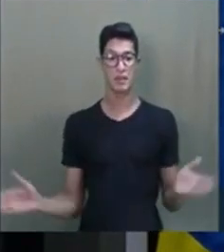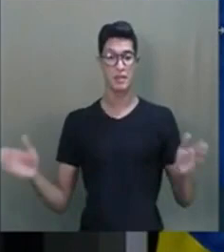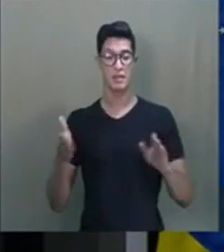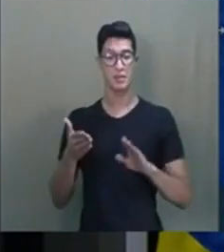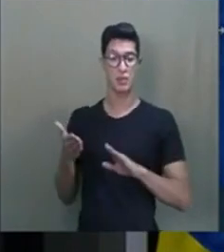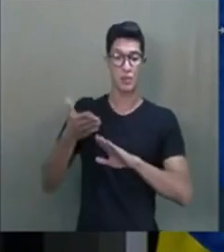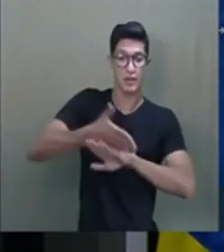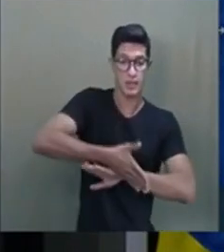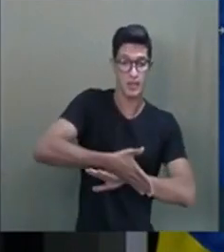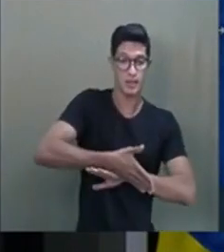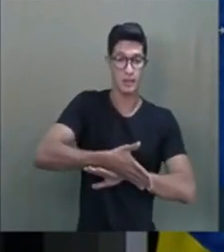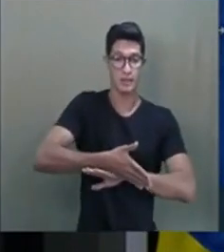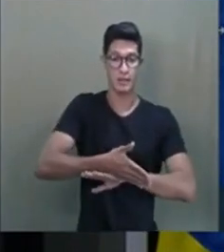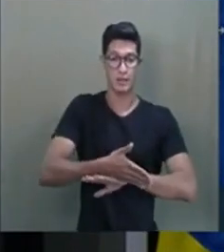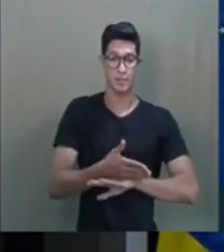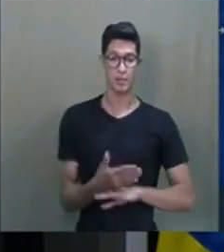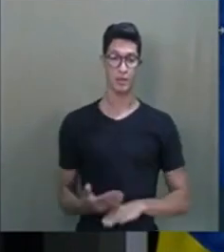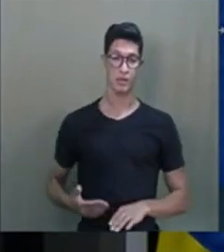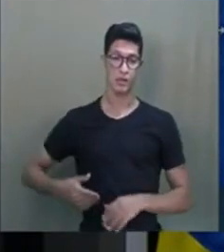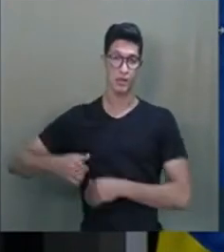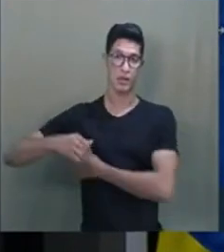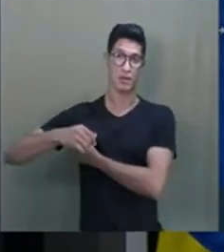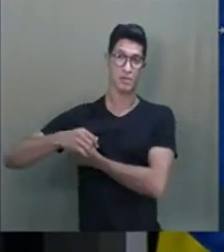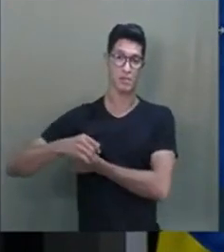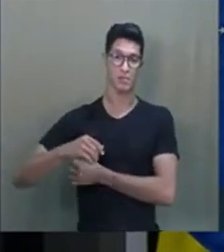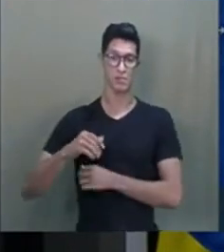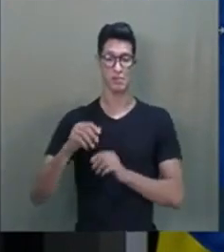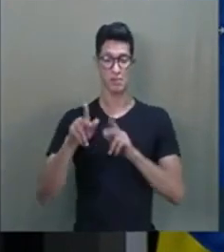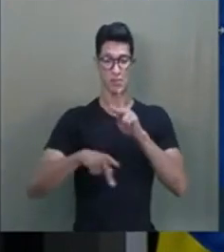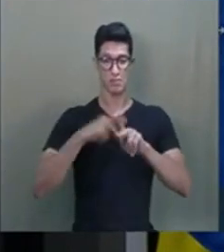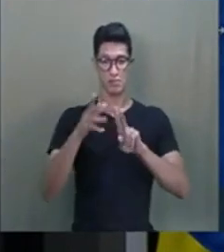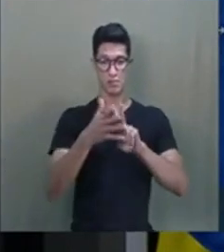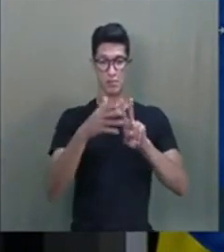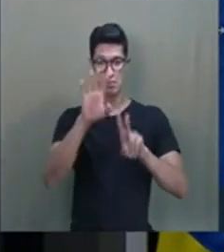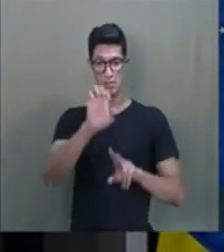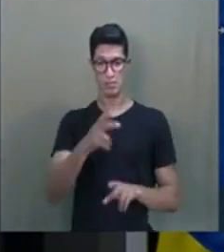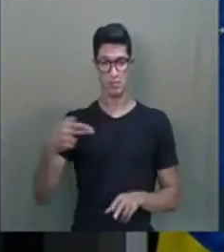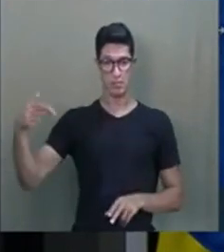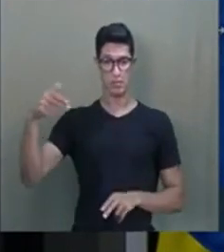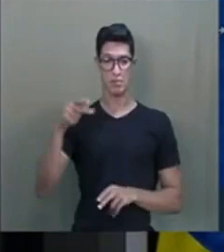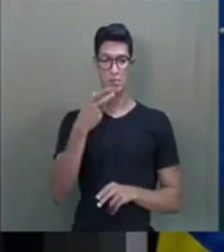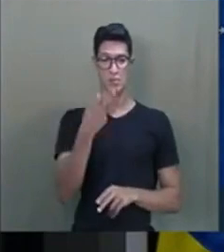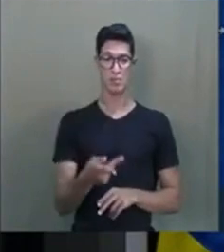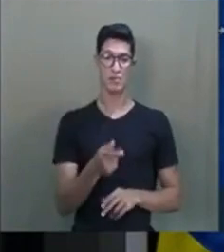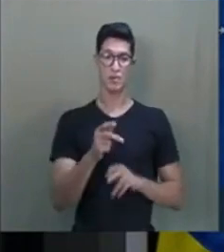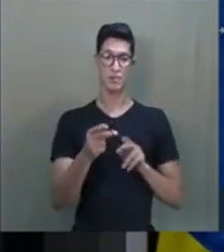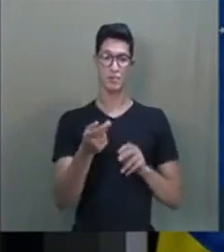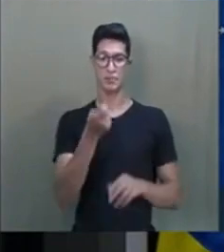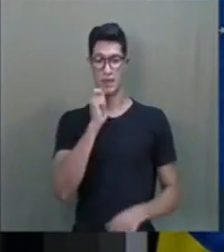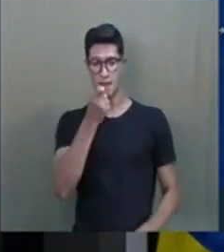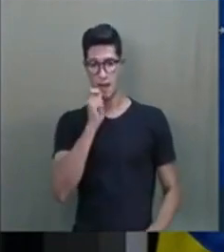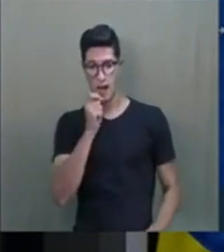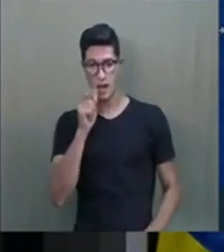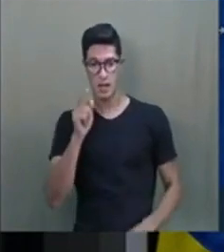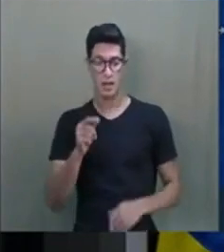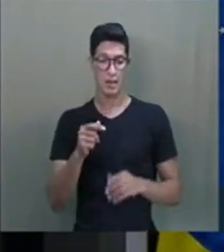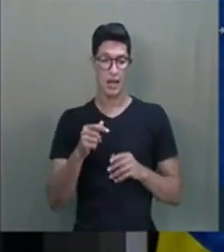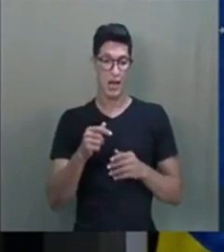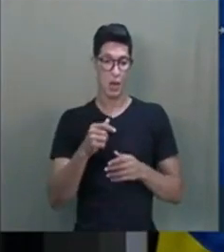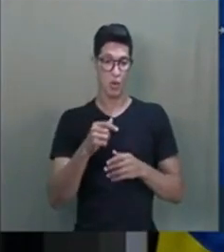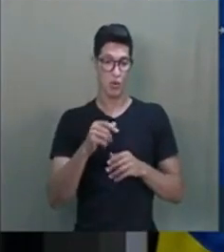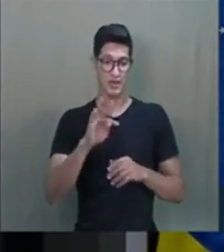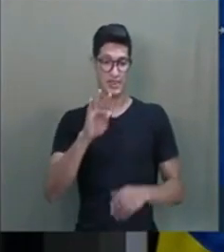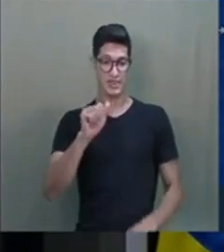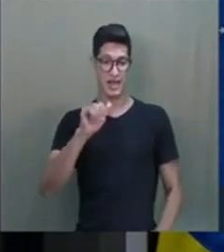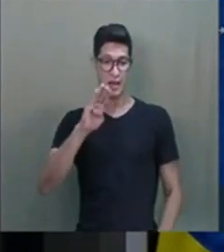com a entrada dos europeus. E ele começou a falar do tabaco, que o tabaco era considerado uma planta